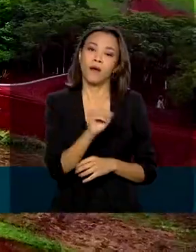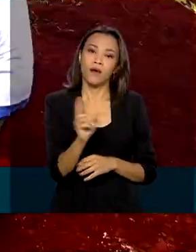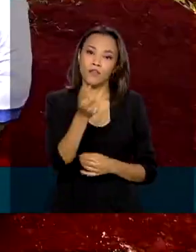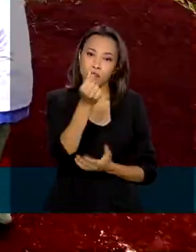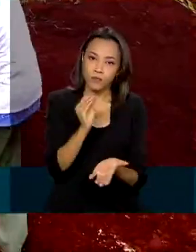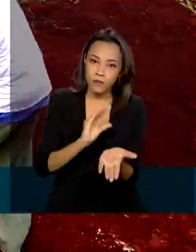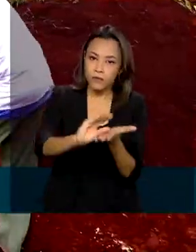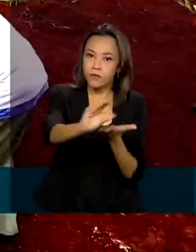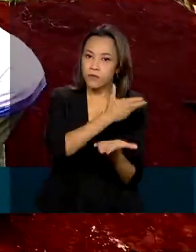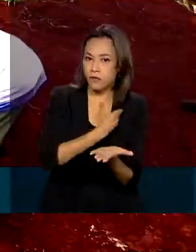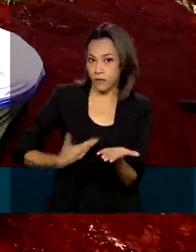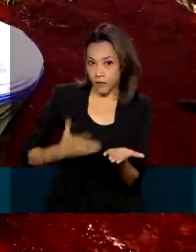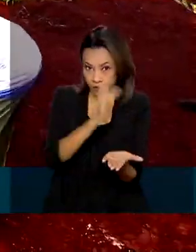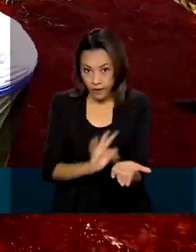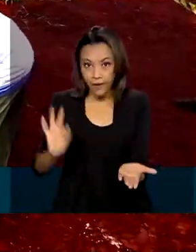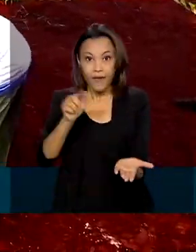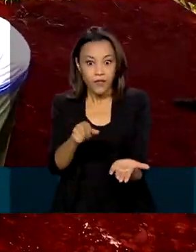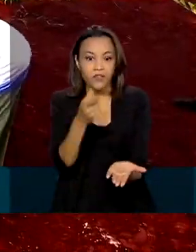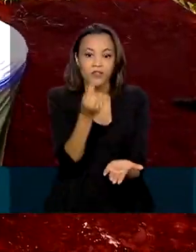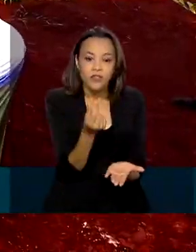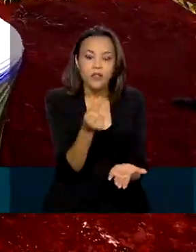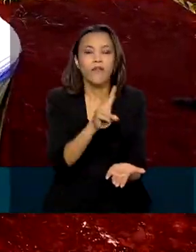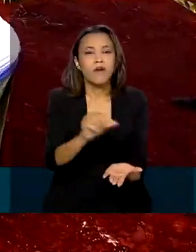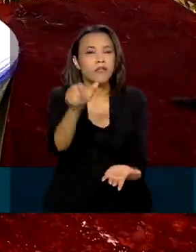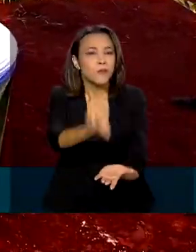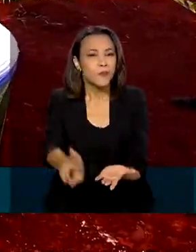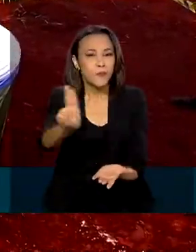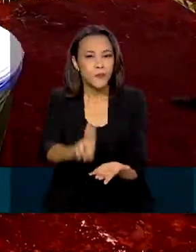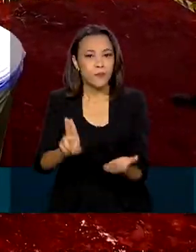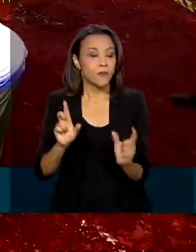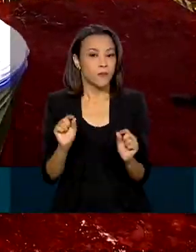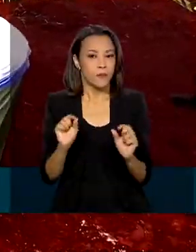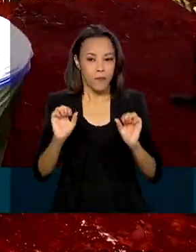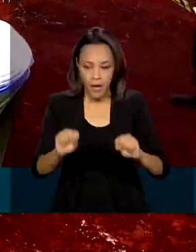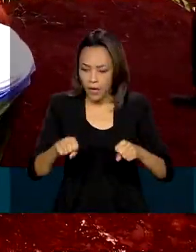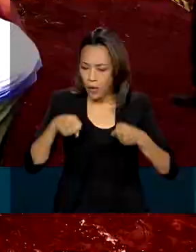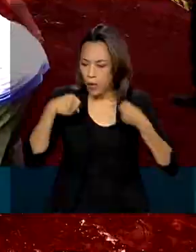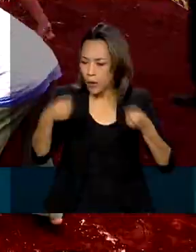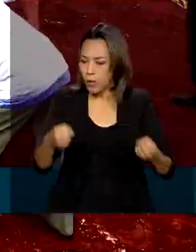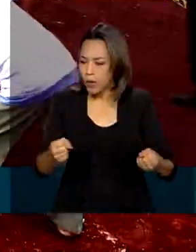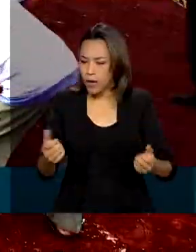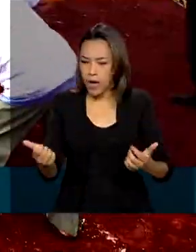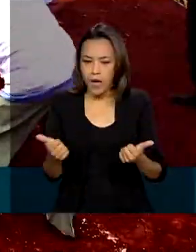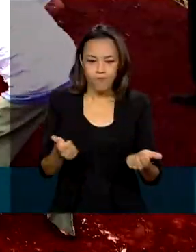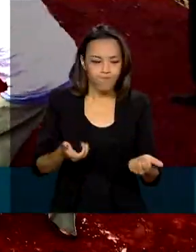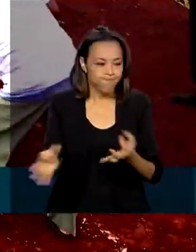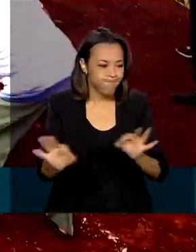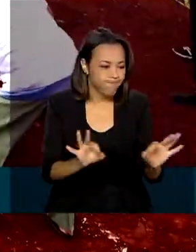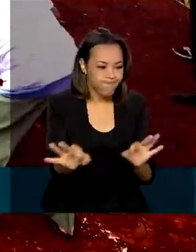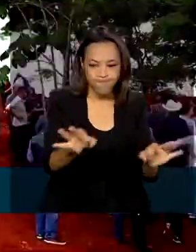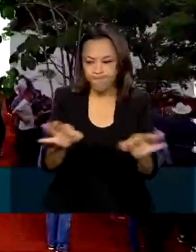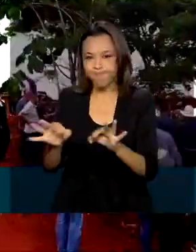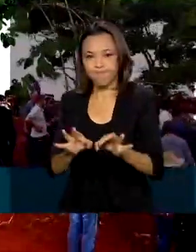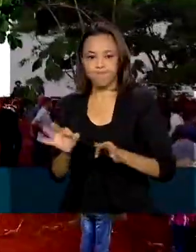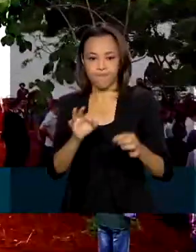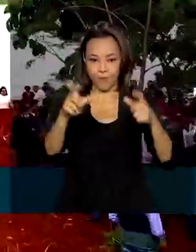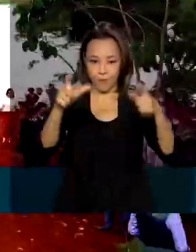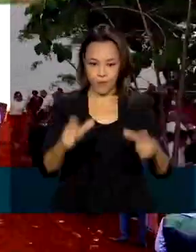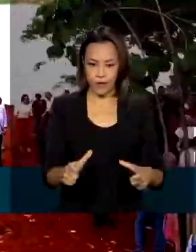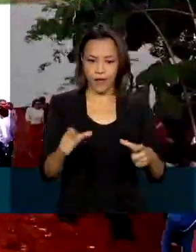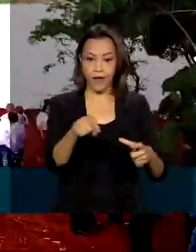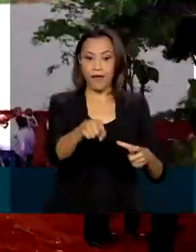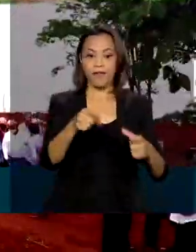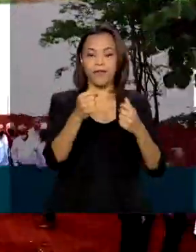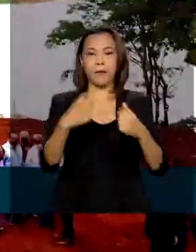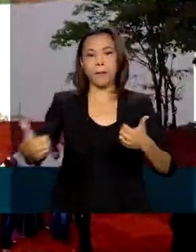federais. O investimento vai servir para recuperar e urbanizar a área conhecida como Mirante. A região